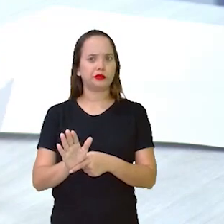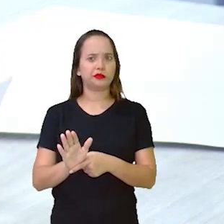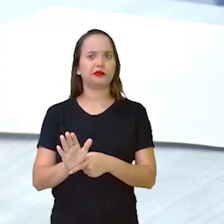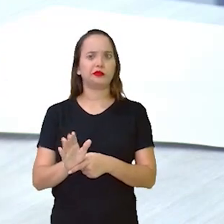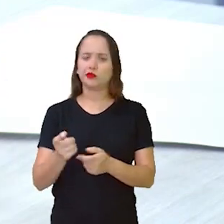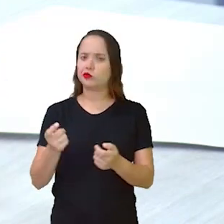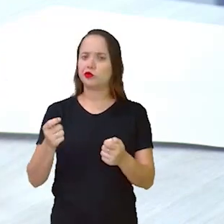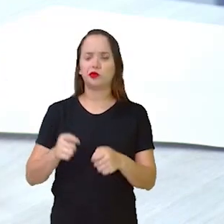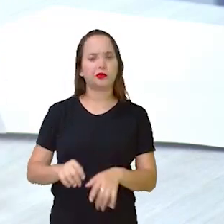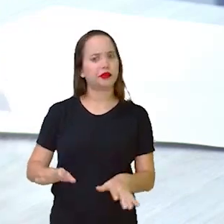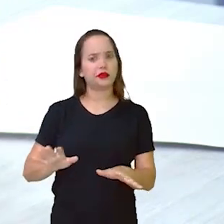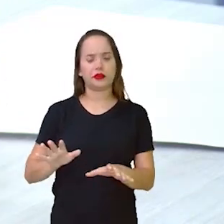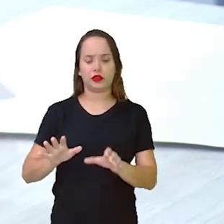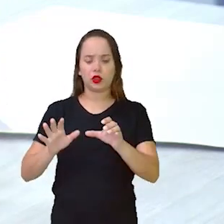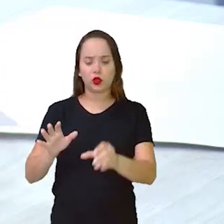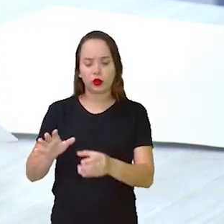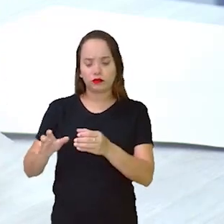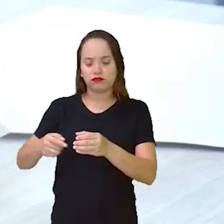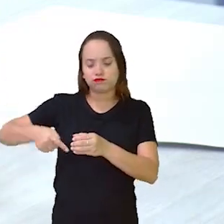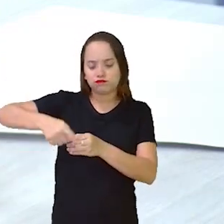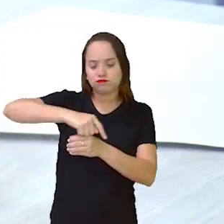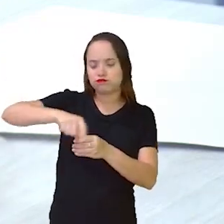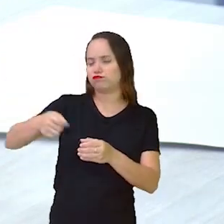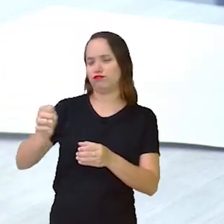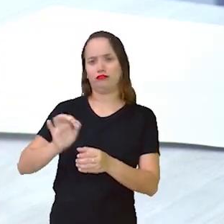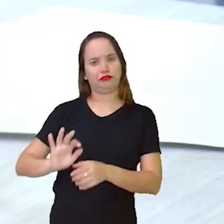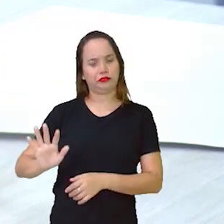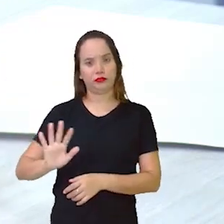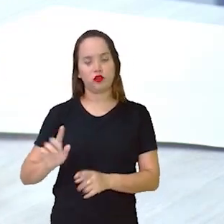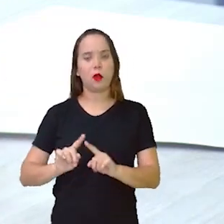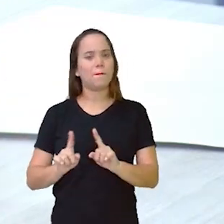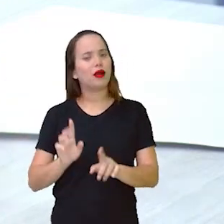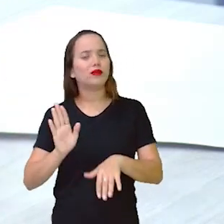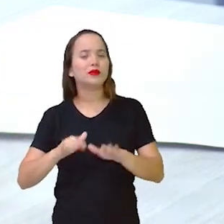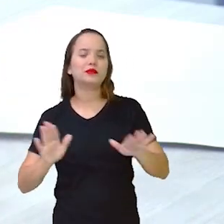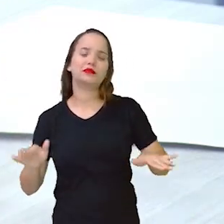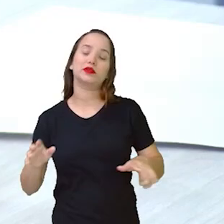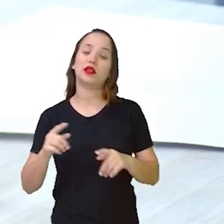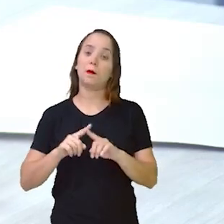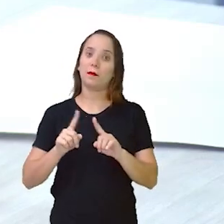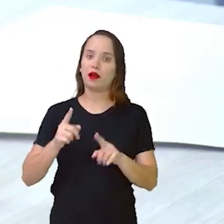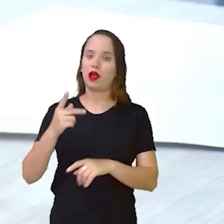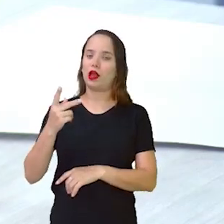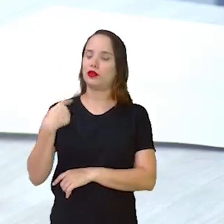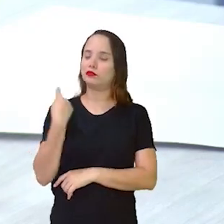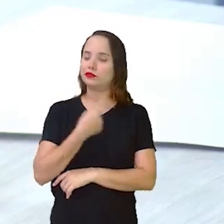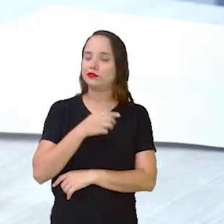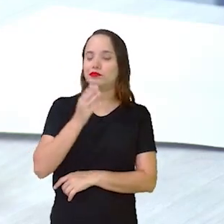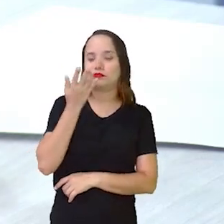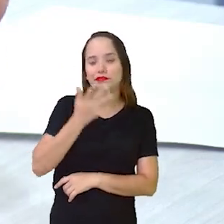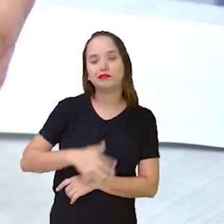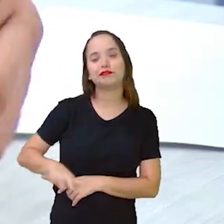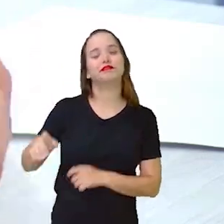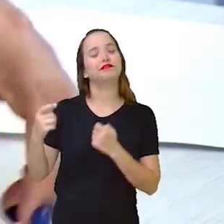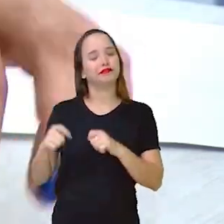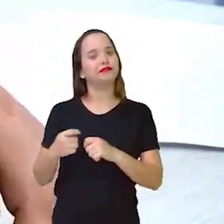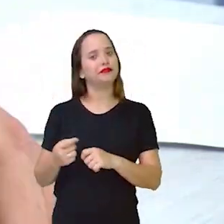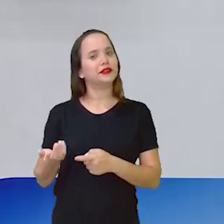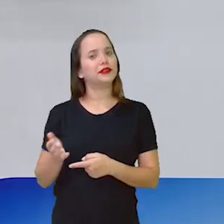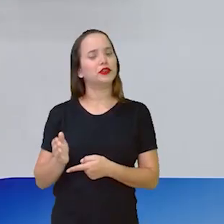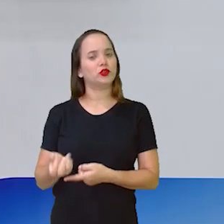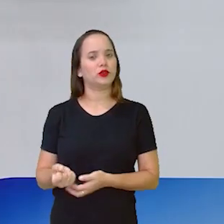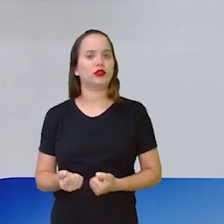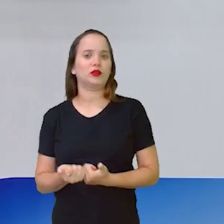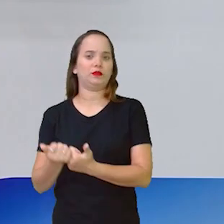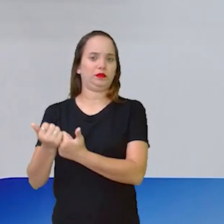Nem do apoio de uma tampinha. Mas aí, as nossas crianças precisam desse apoio, né? E o